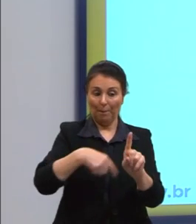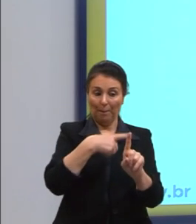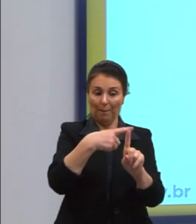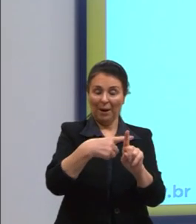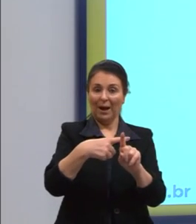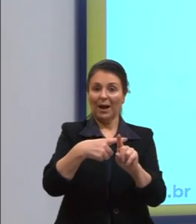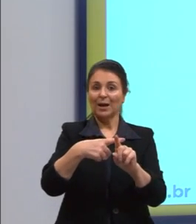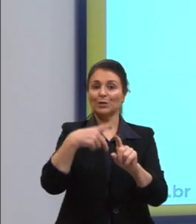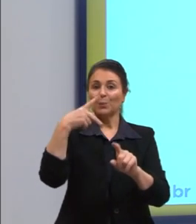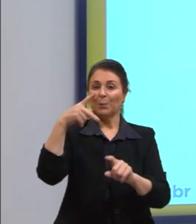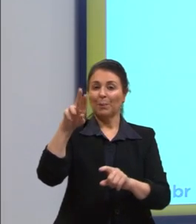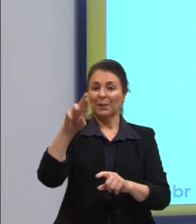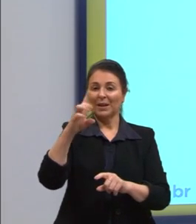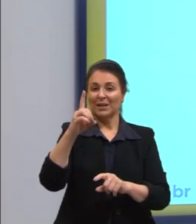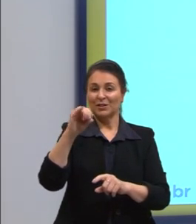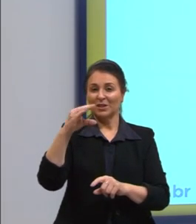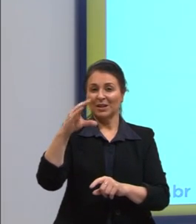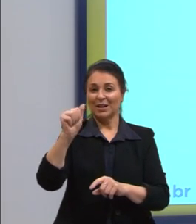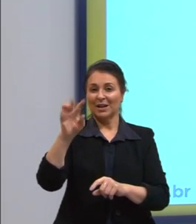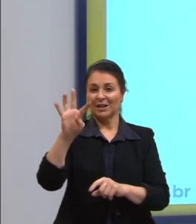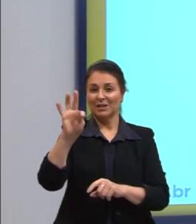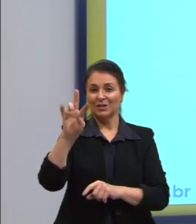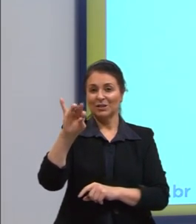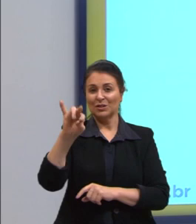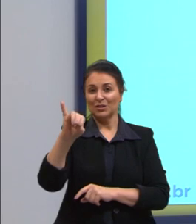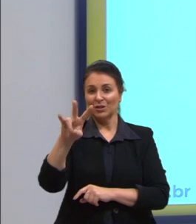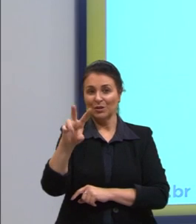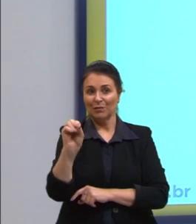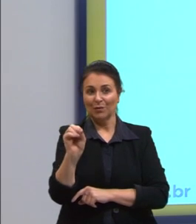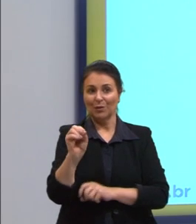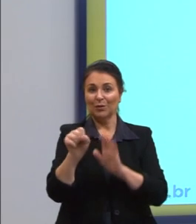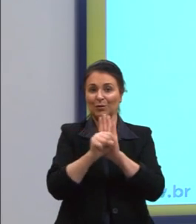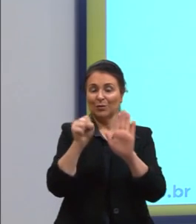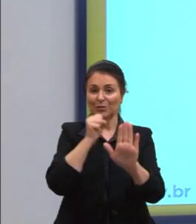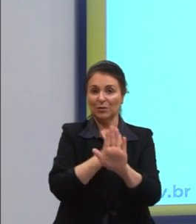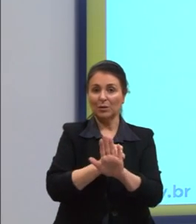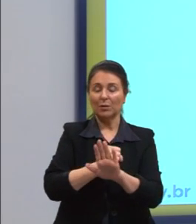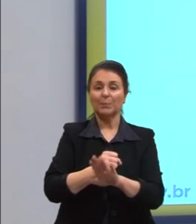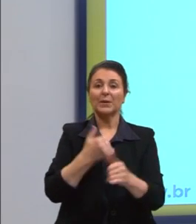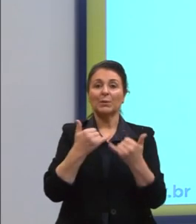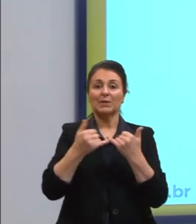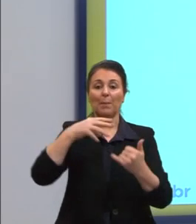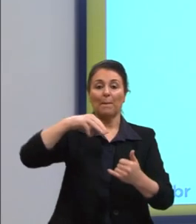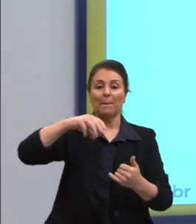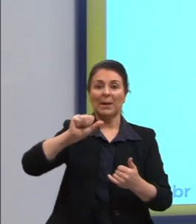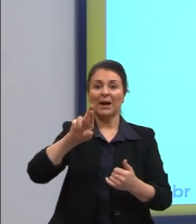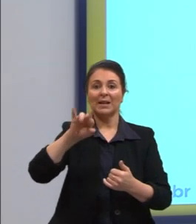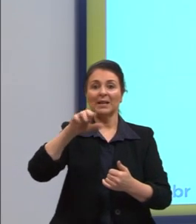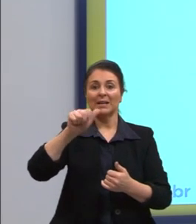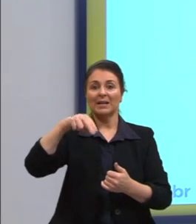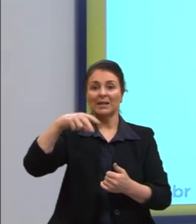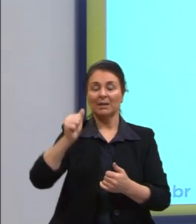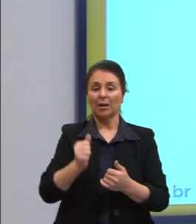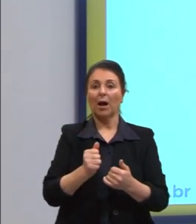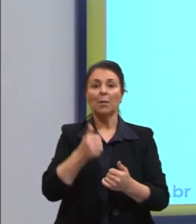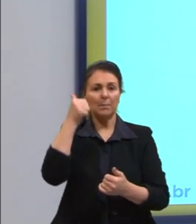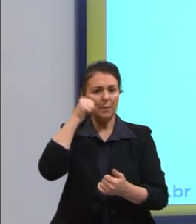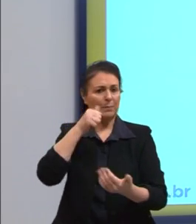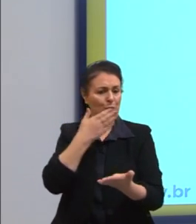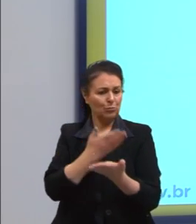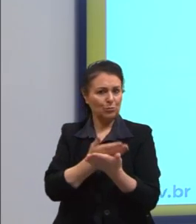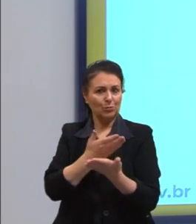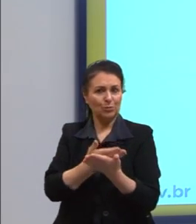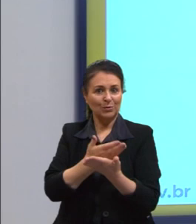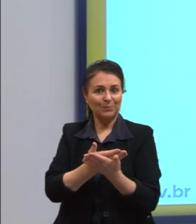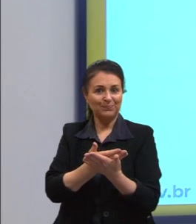predicativo do sujeito. Olhem o exemplo. Mariana é uma aluna estudiosa. Uma aluna estudiosa